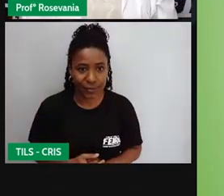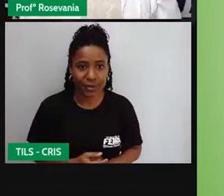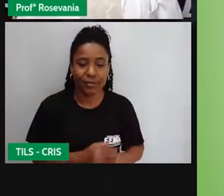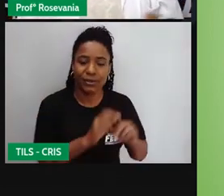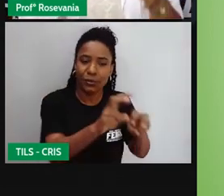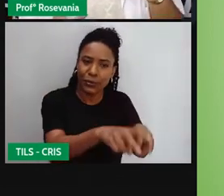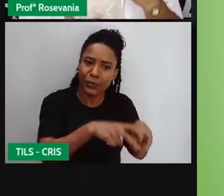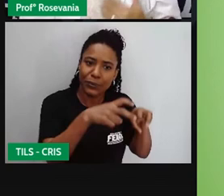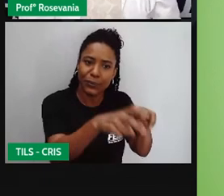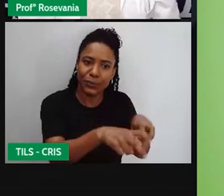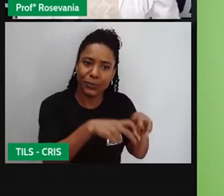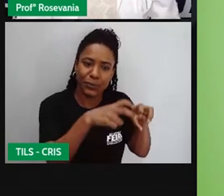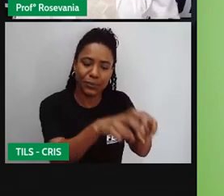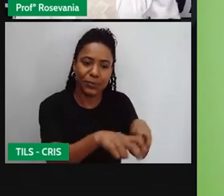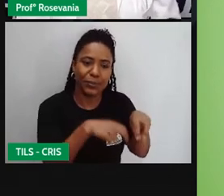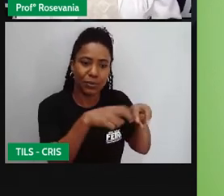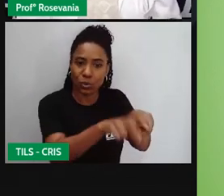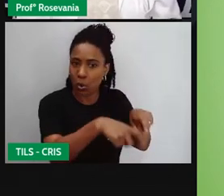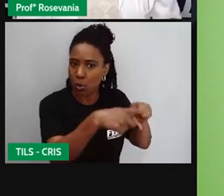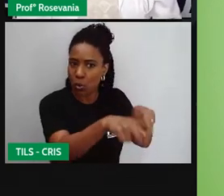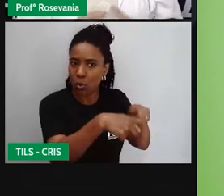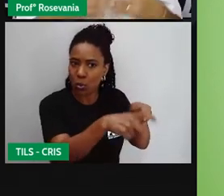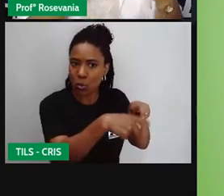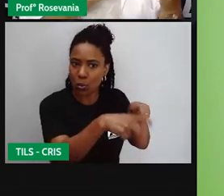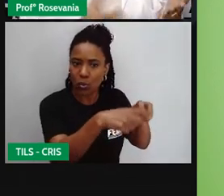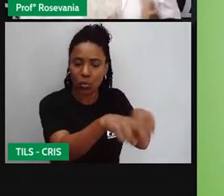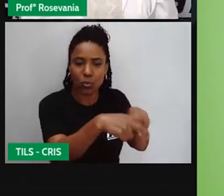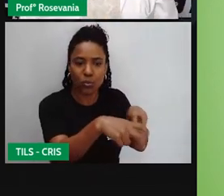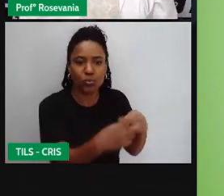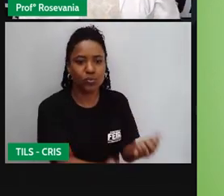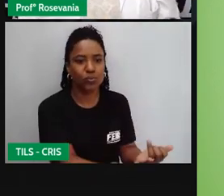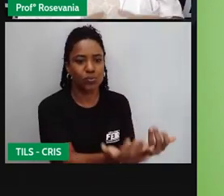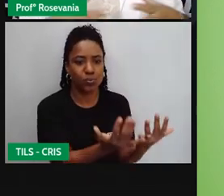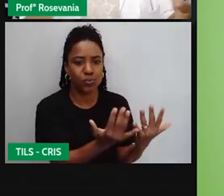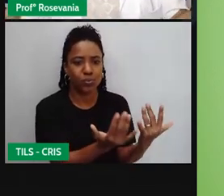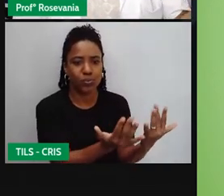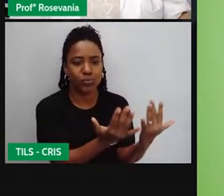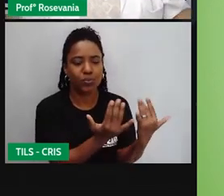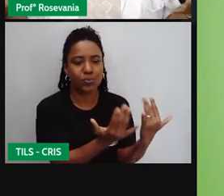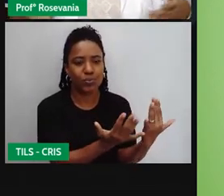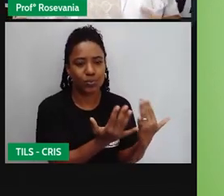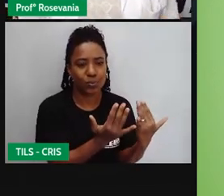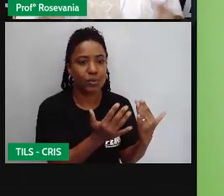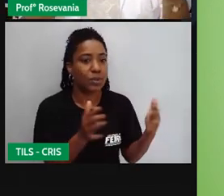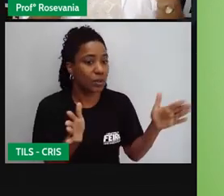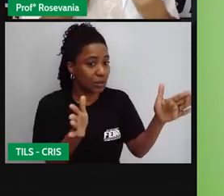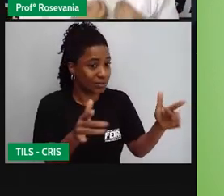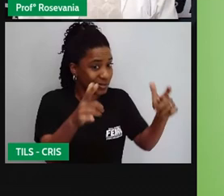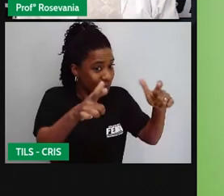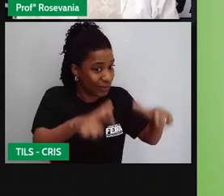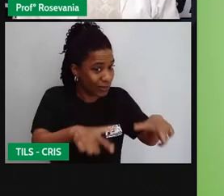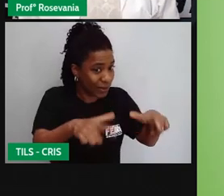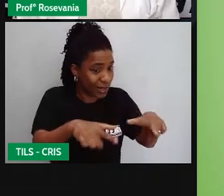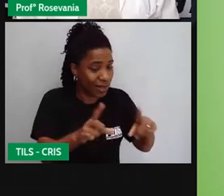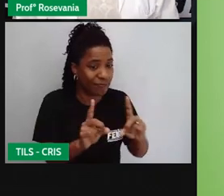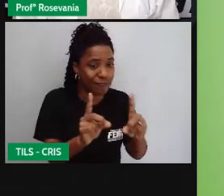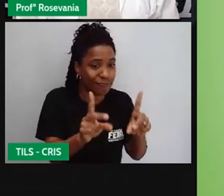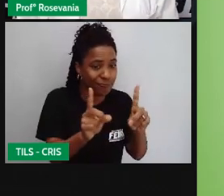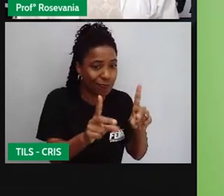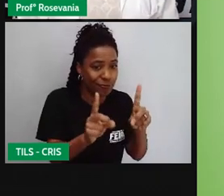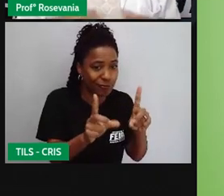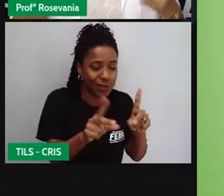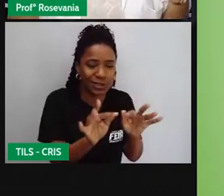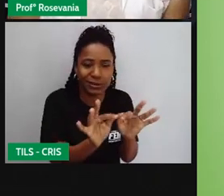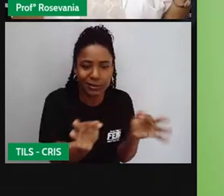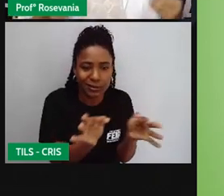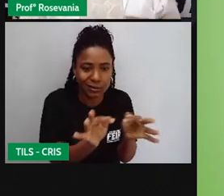mais tradicional, que não atendem as características do mercado externo, que atende ao mercado interno dali do local onde